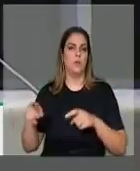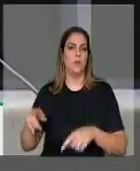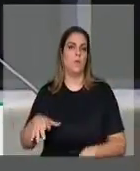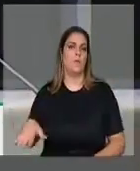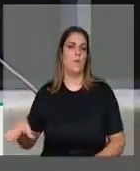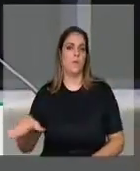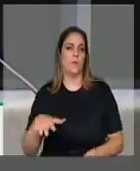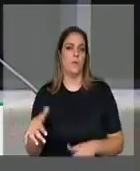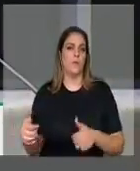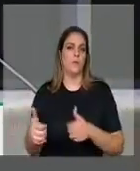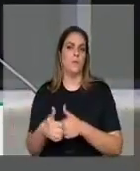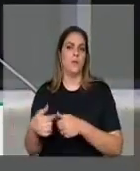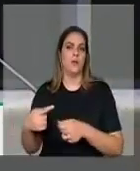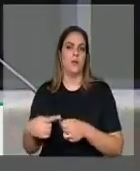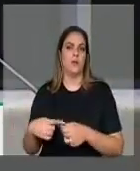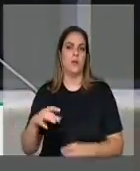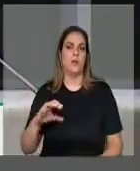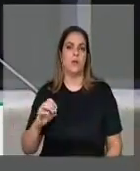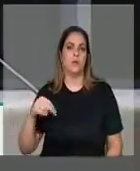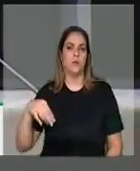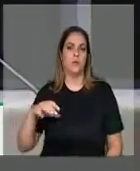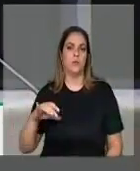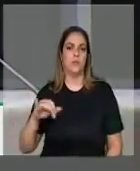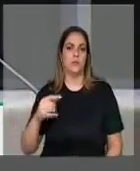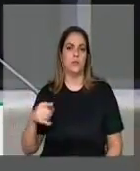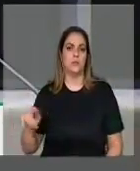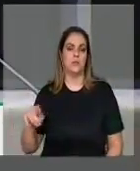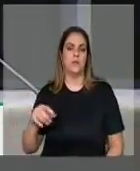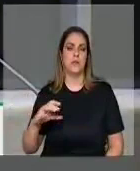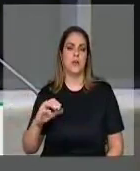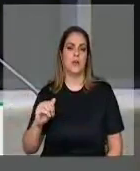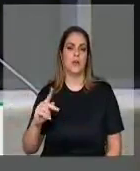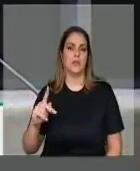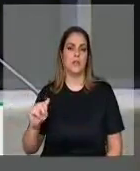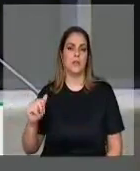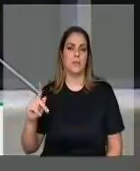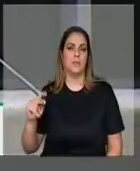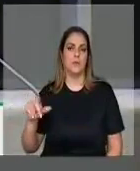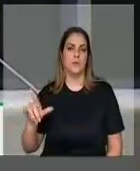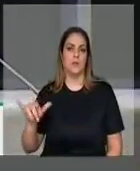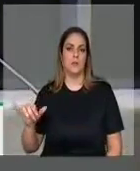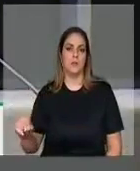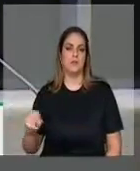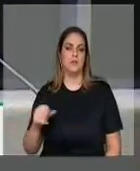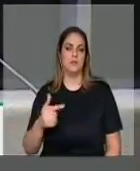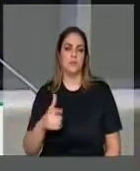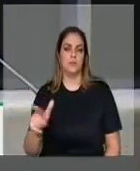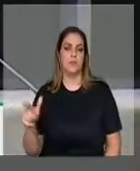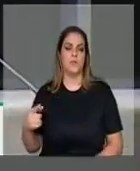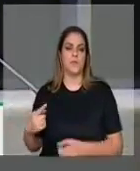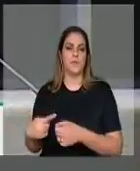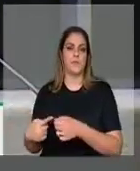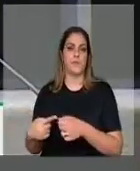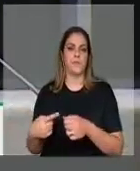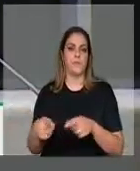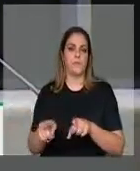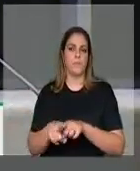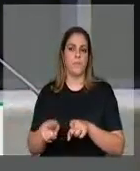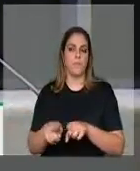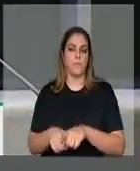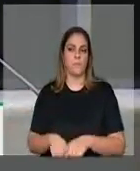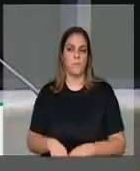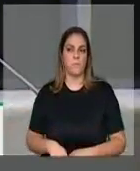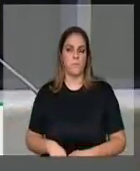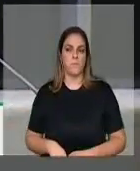próximo à Conceição das Alagoas, a Capinópolis, Canapos e também na divisa com o Estado.